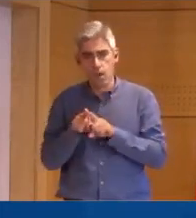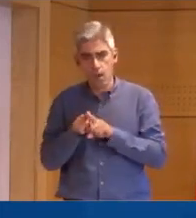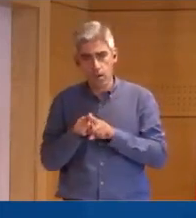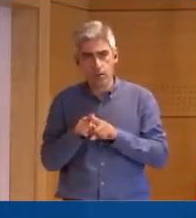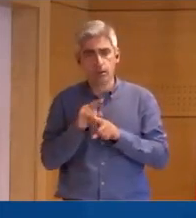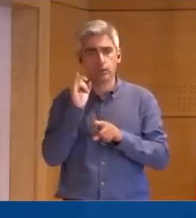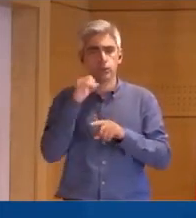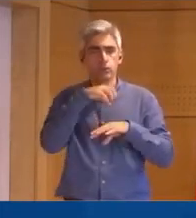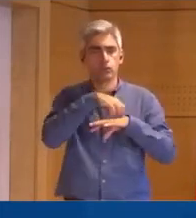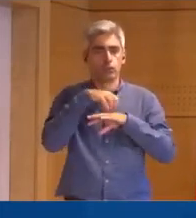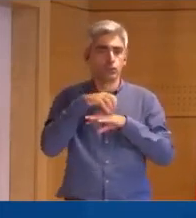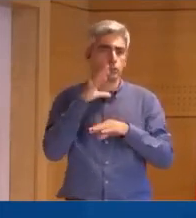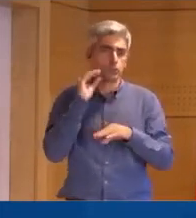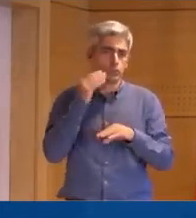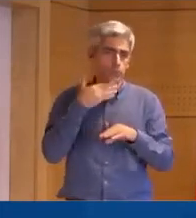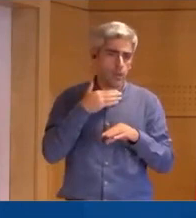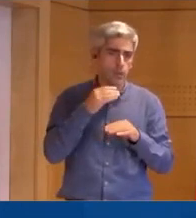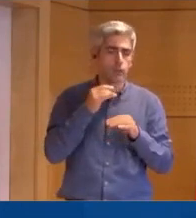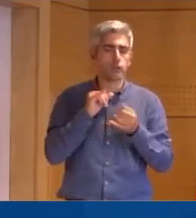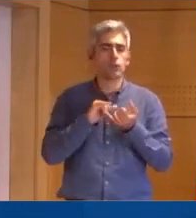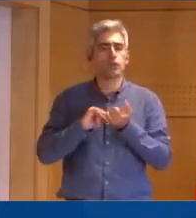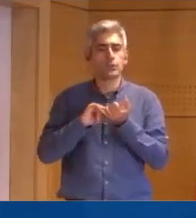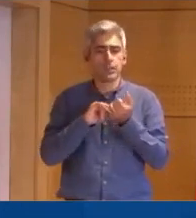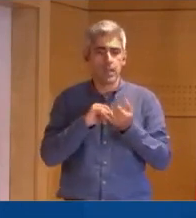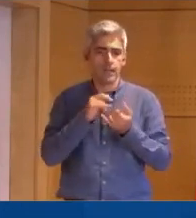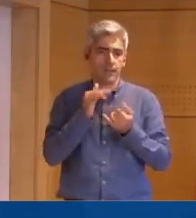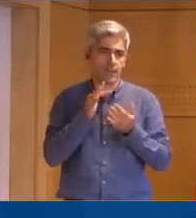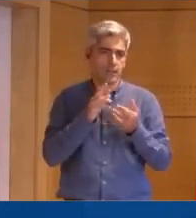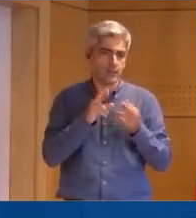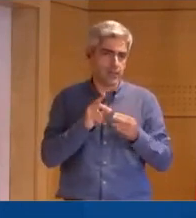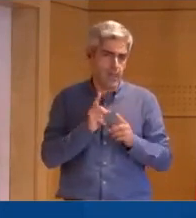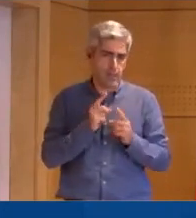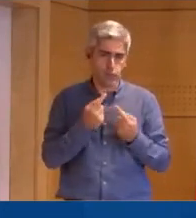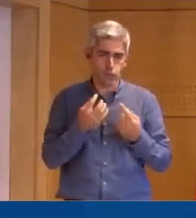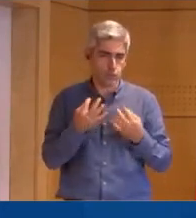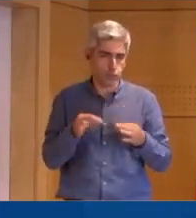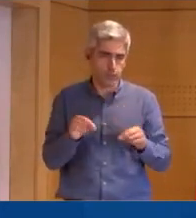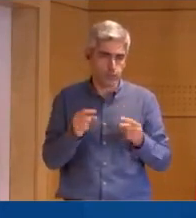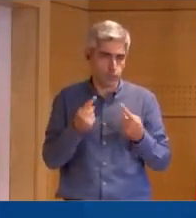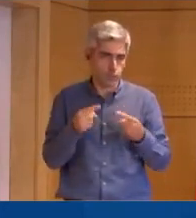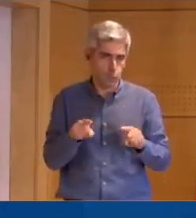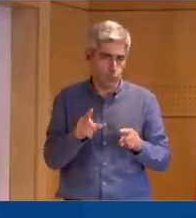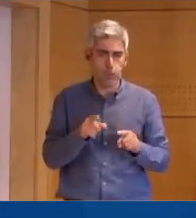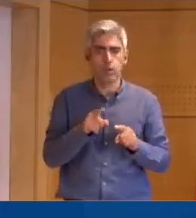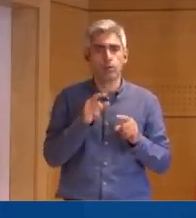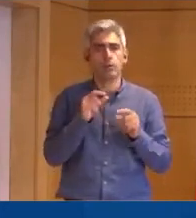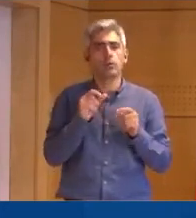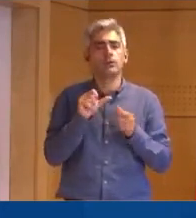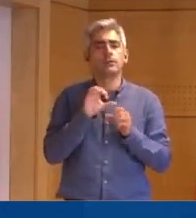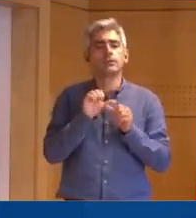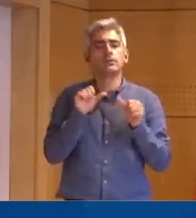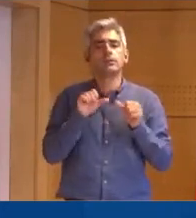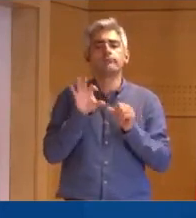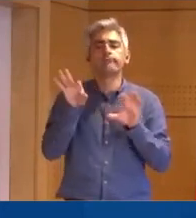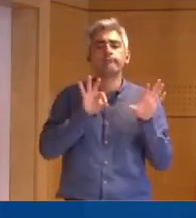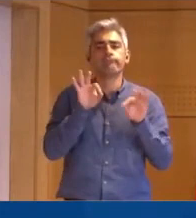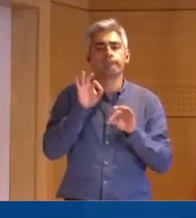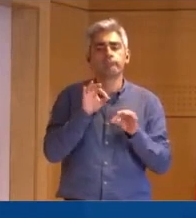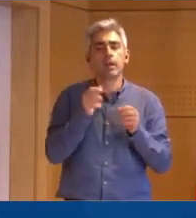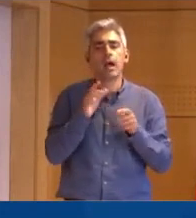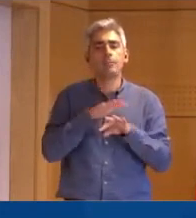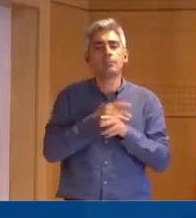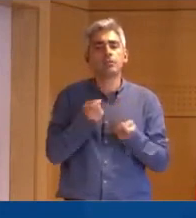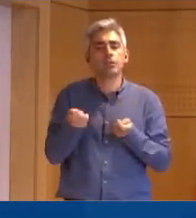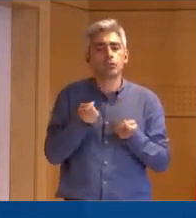isto é, às instituições de crédito e sociedades financeiras. Portanto, tão simplesmente é isto. Passa a equiparar-se o regime de recrutamento dos administradores do Banco de